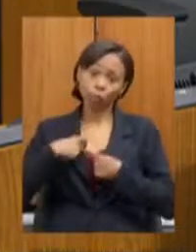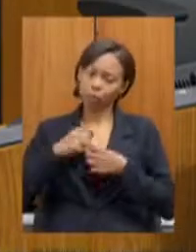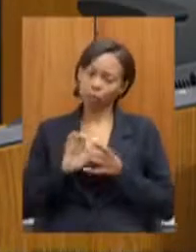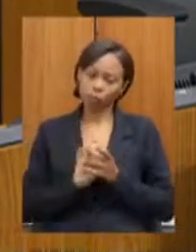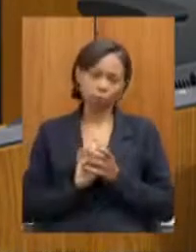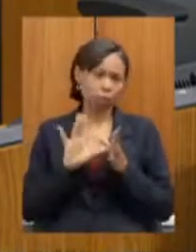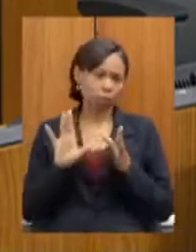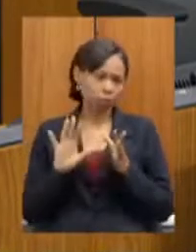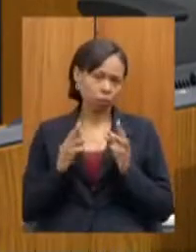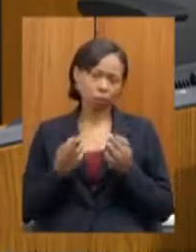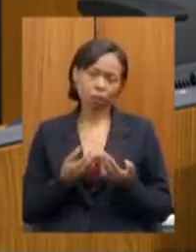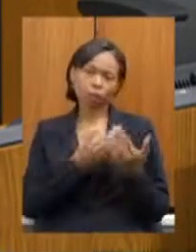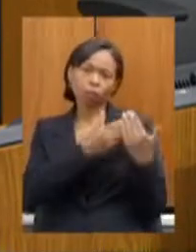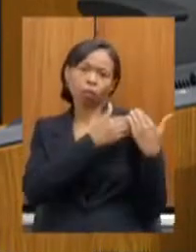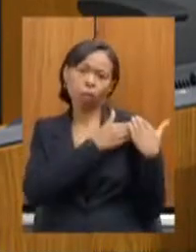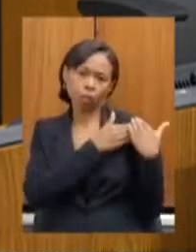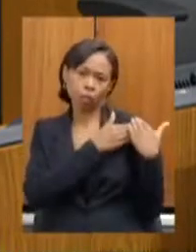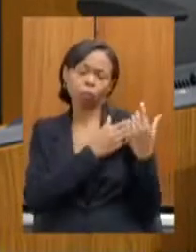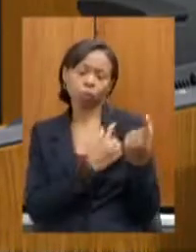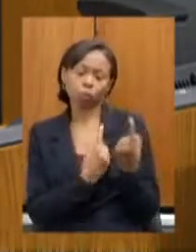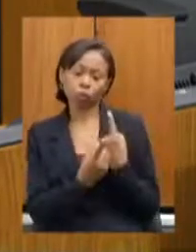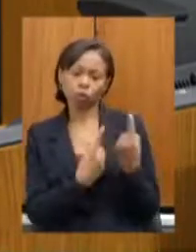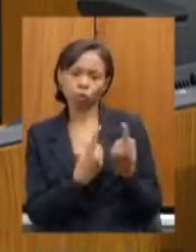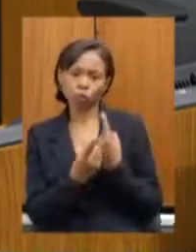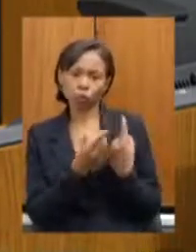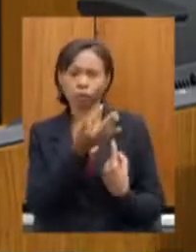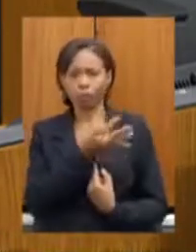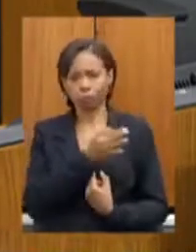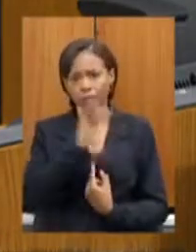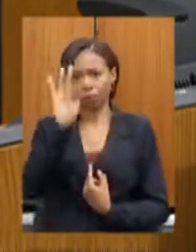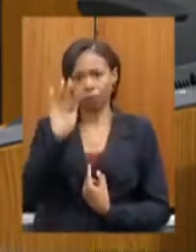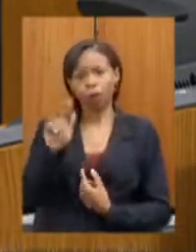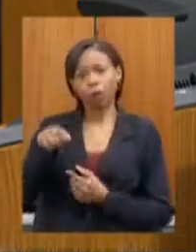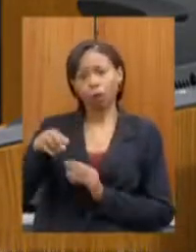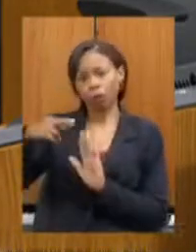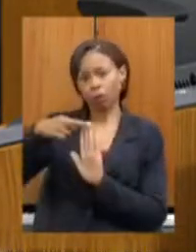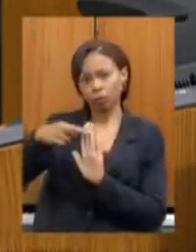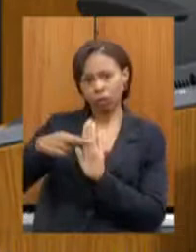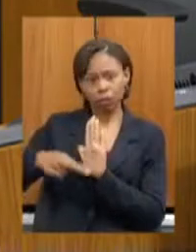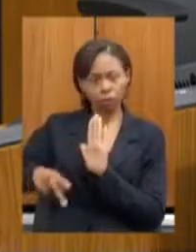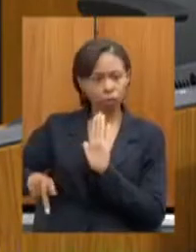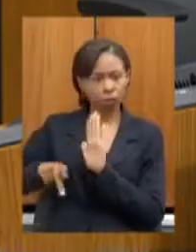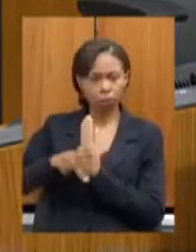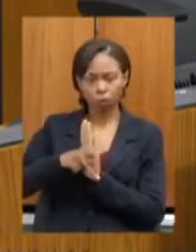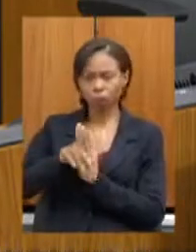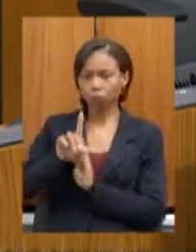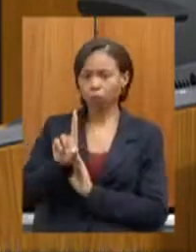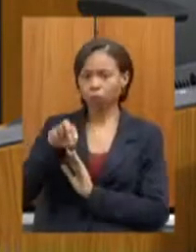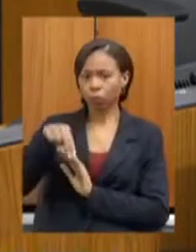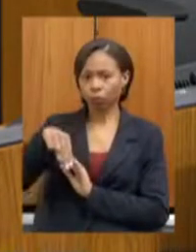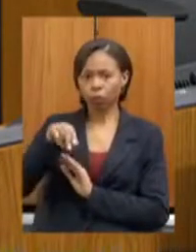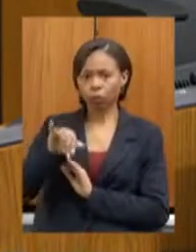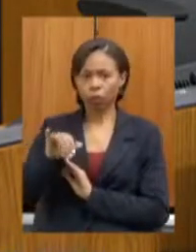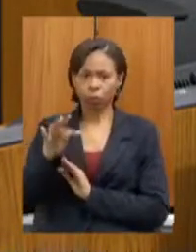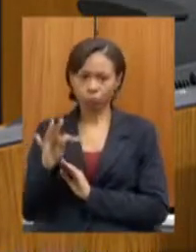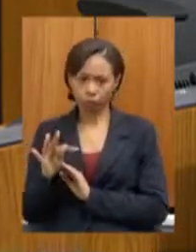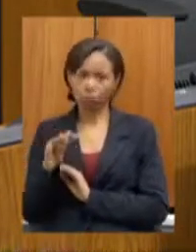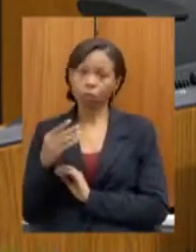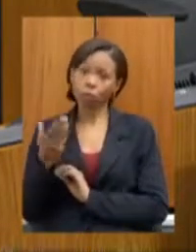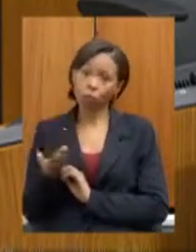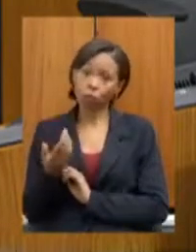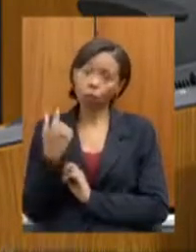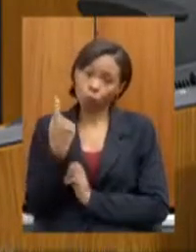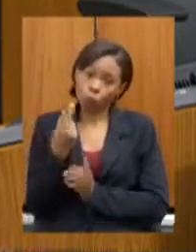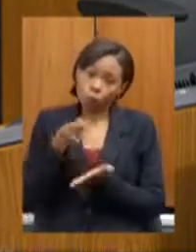rodovias federais. Existe uma regulamentação do DENIT e uma das imposições dessa regulamentação é justamente